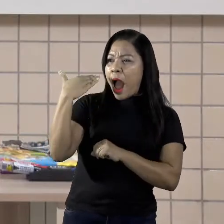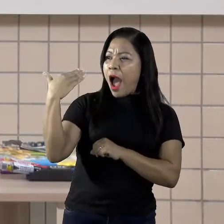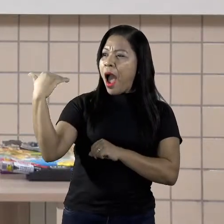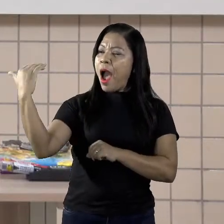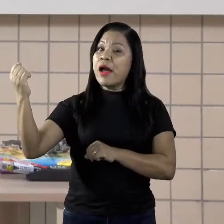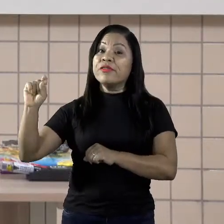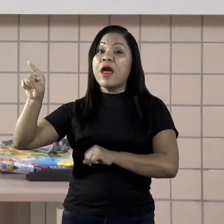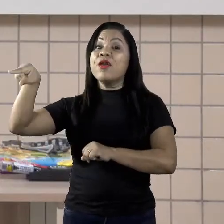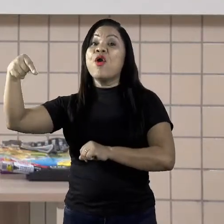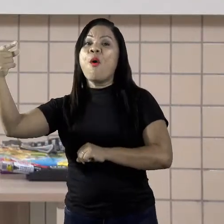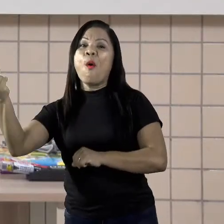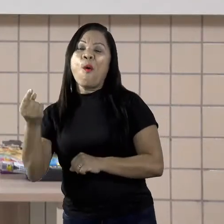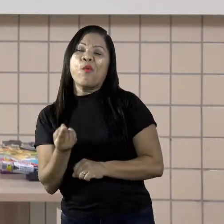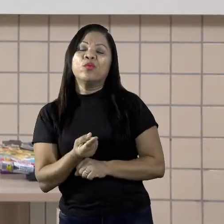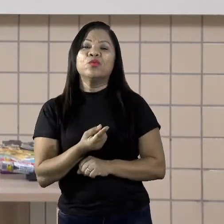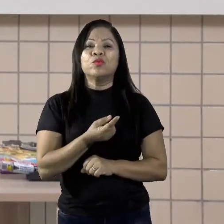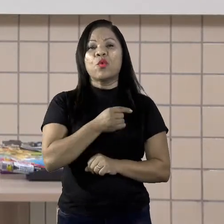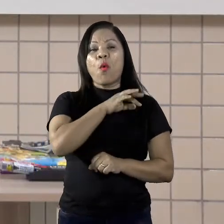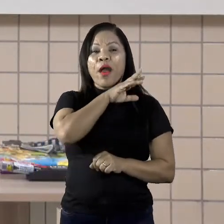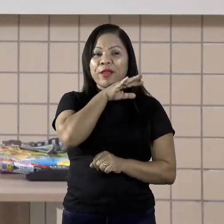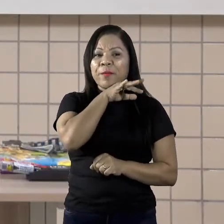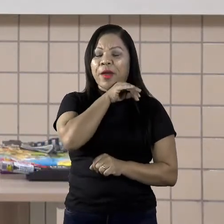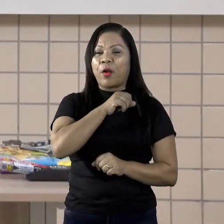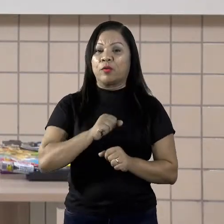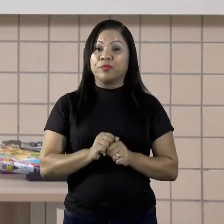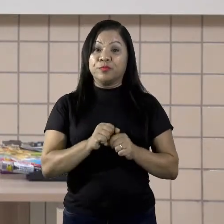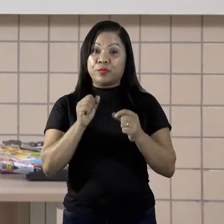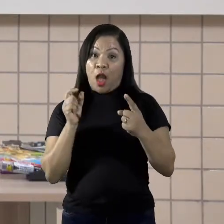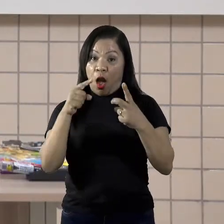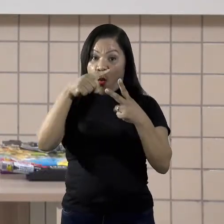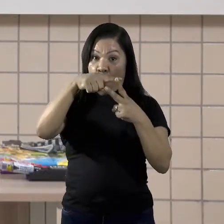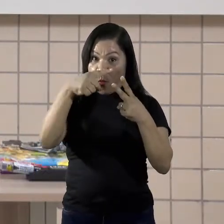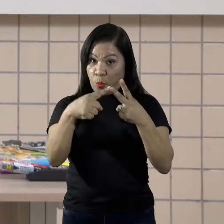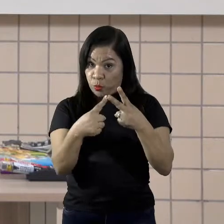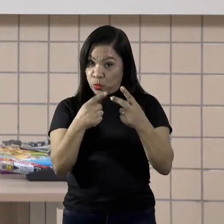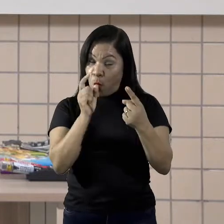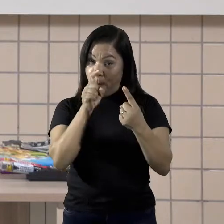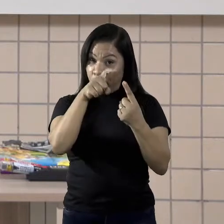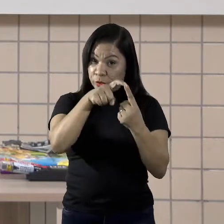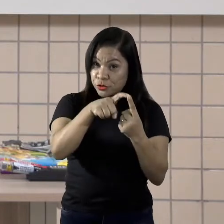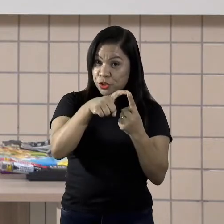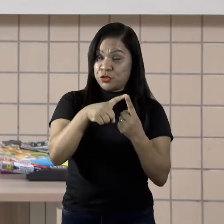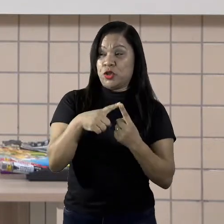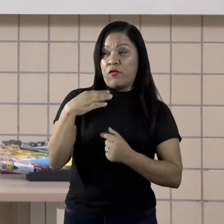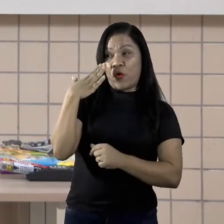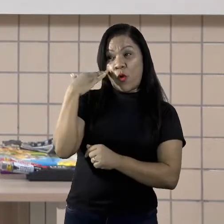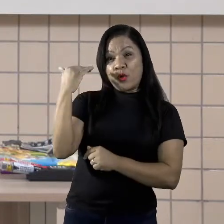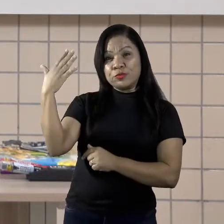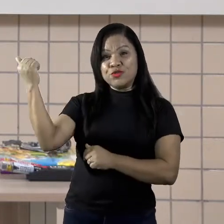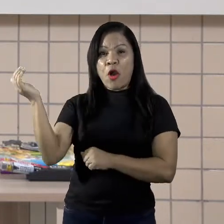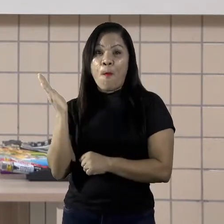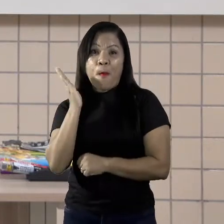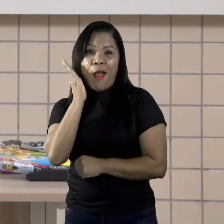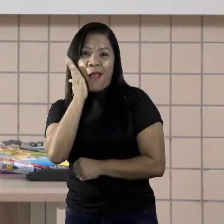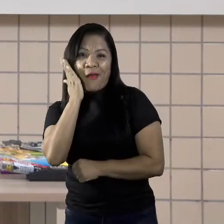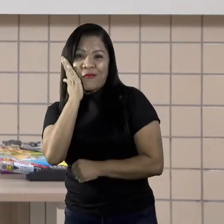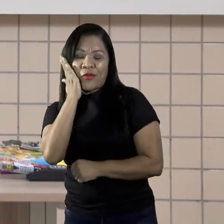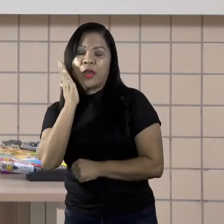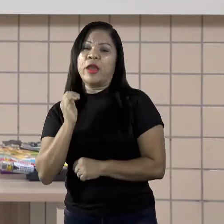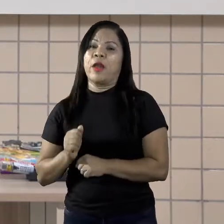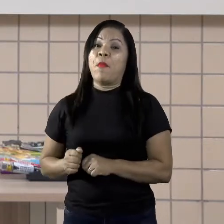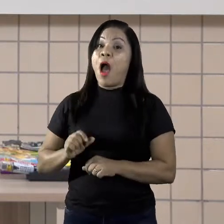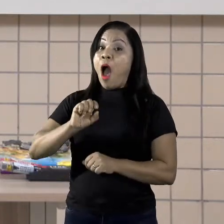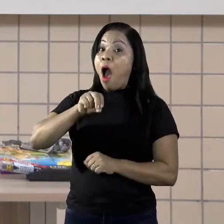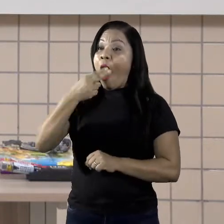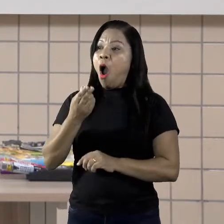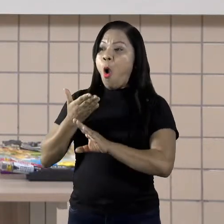realizados pelos machos, com dois objetivos, atrair as fêmeas e afastar machos concorrentes. Esses sons também